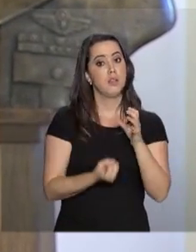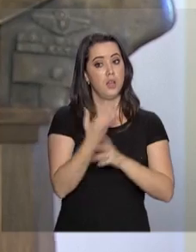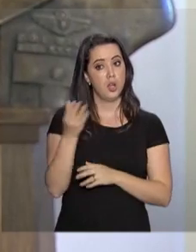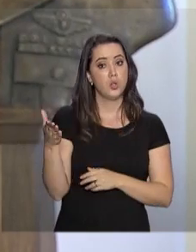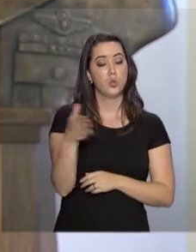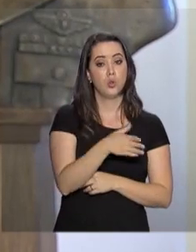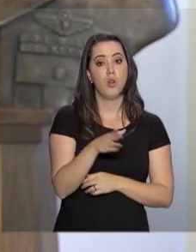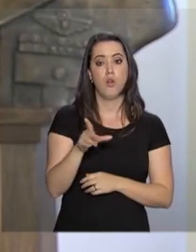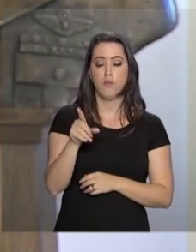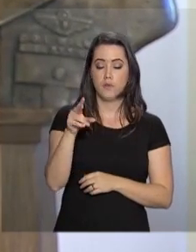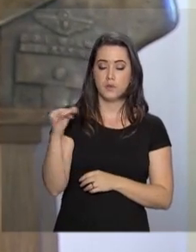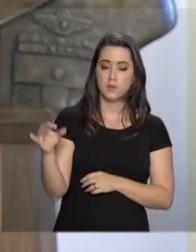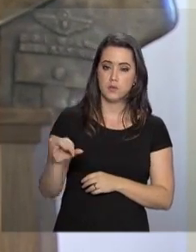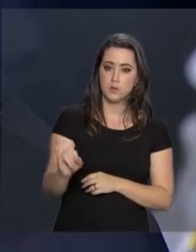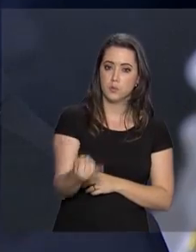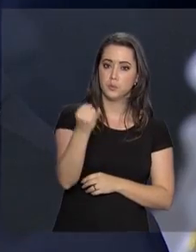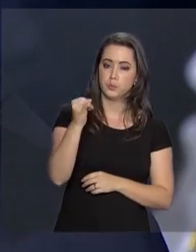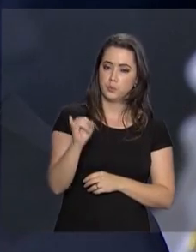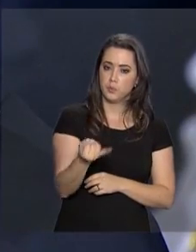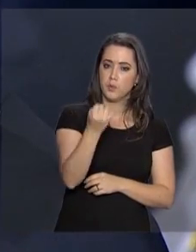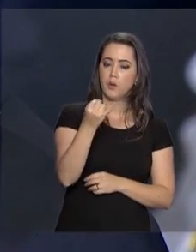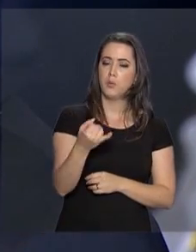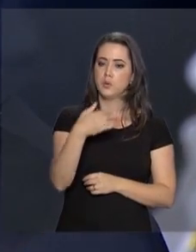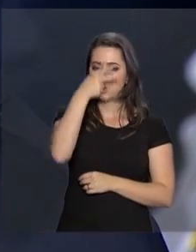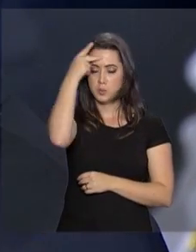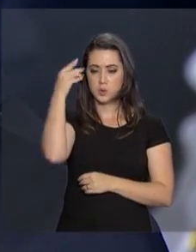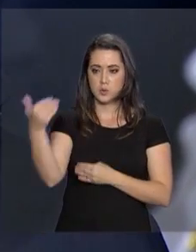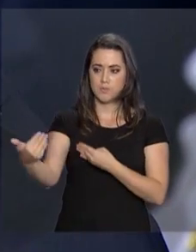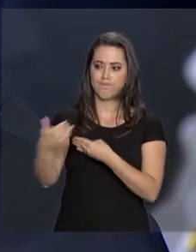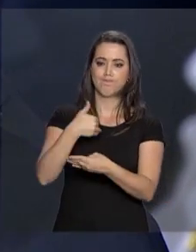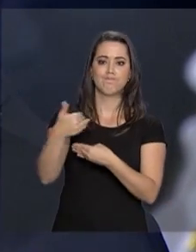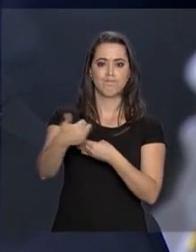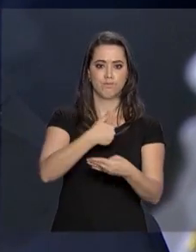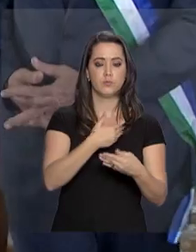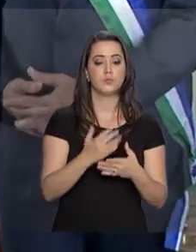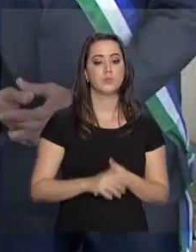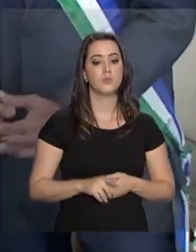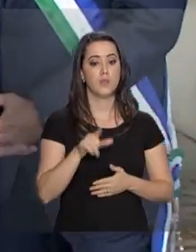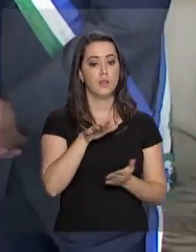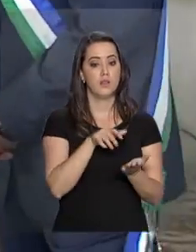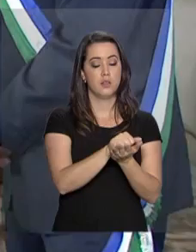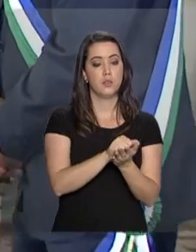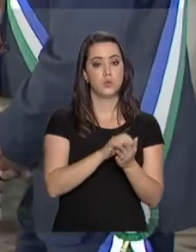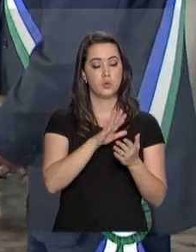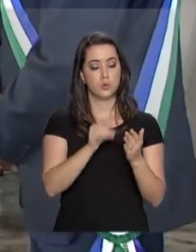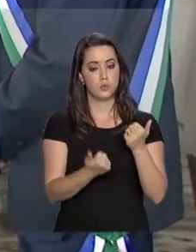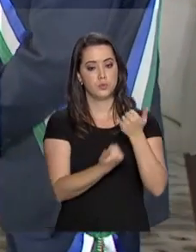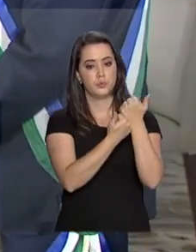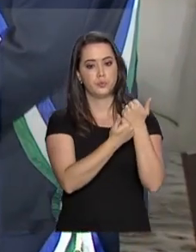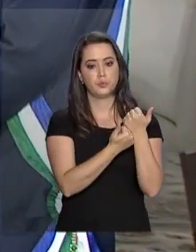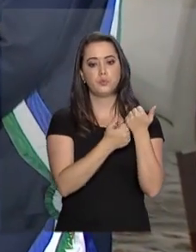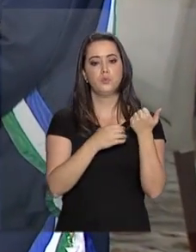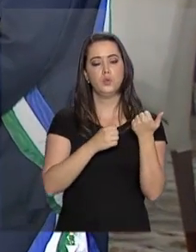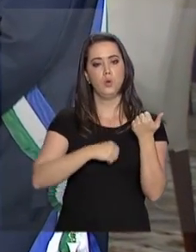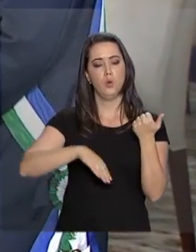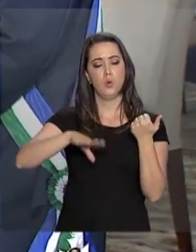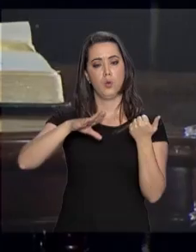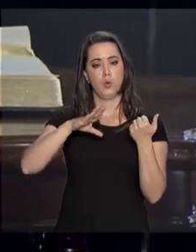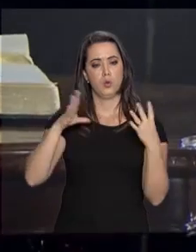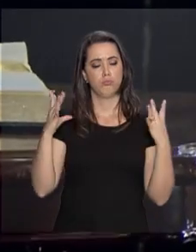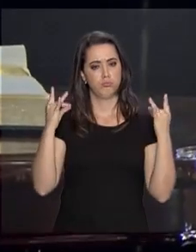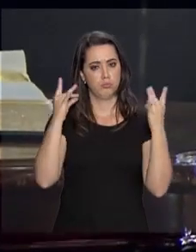atrativos para a profissão militar. O general Fernando Azevedo assume no lugar do coronel Joaquim Silva e Luna.